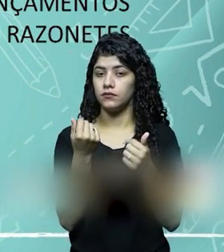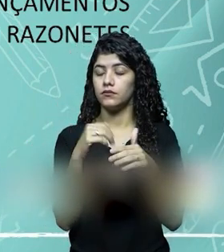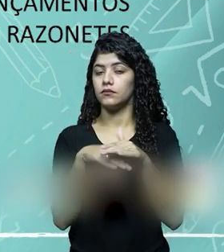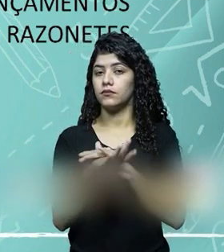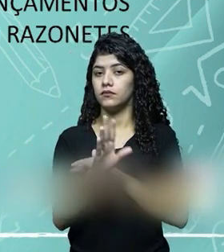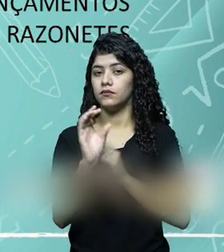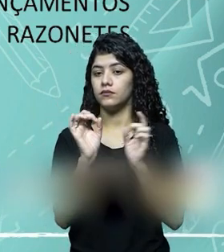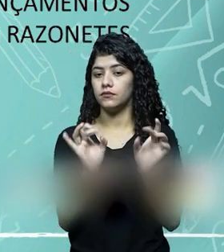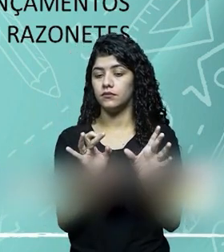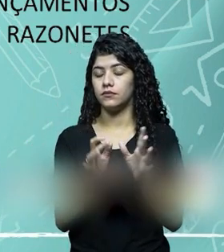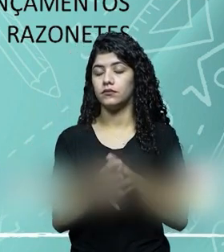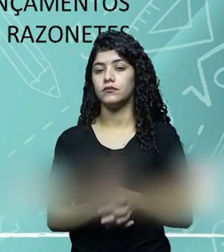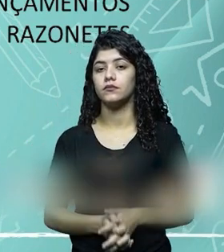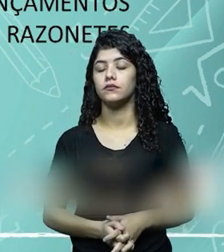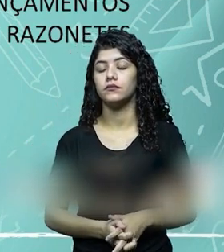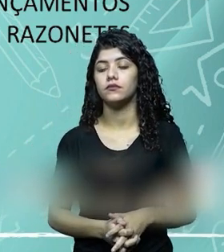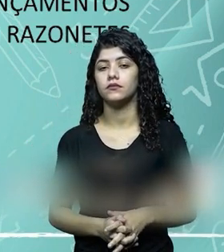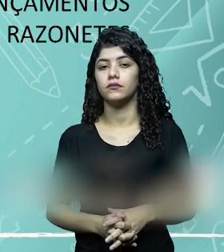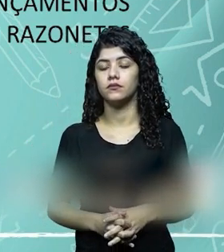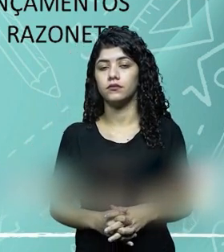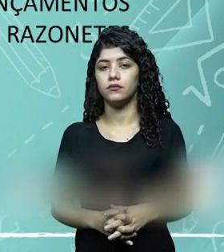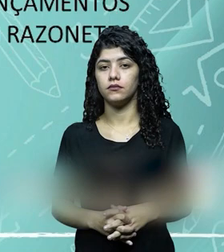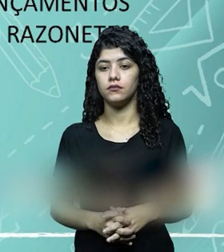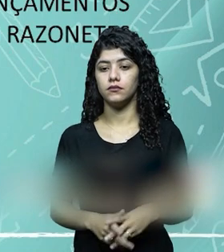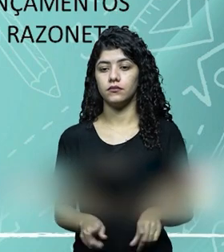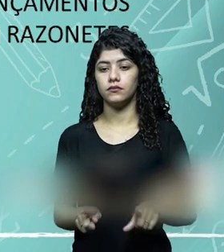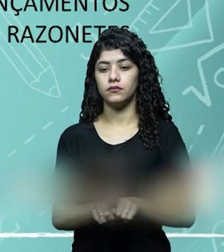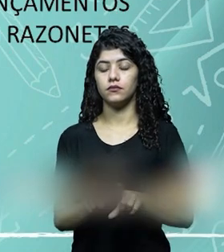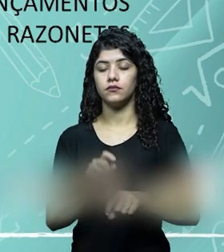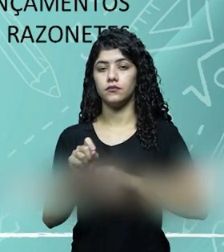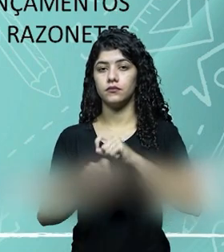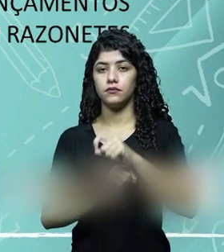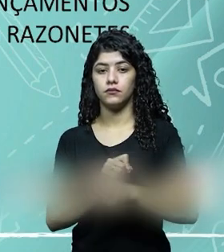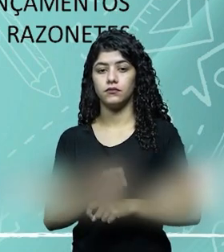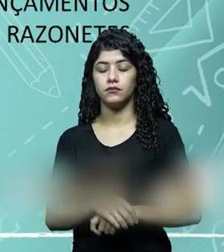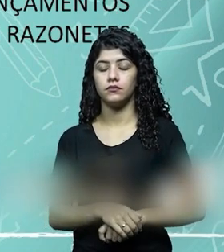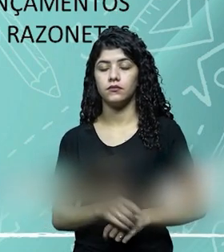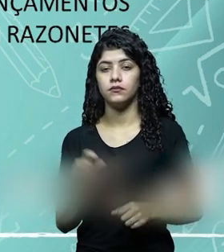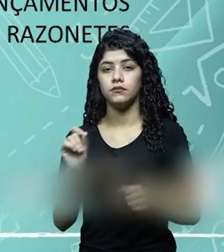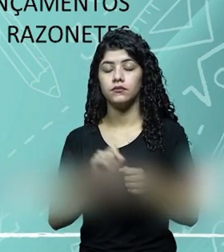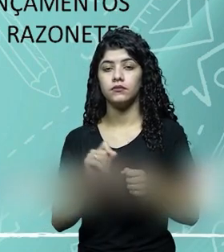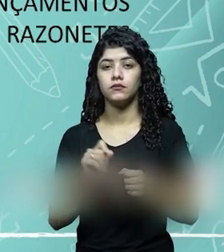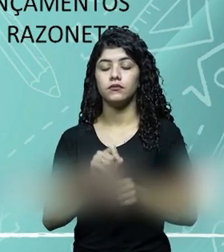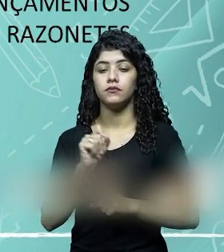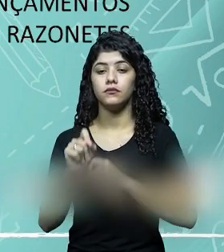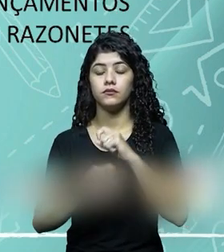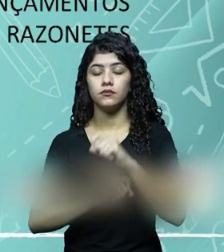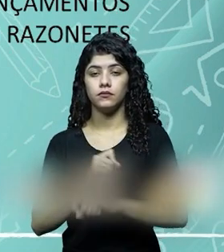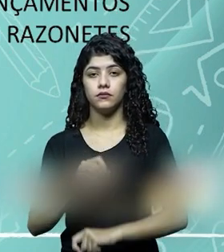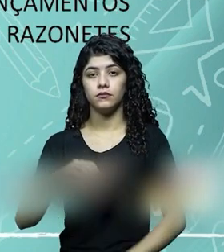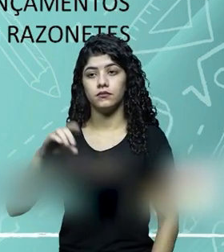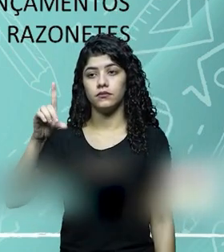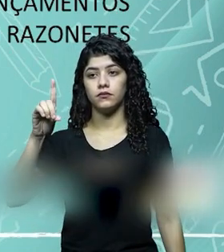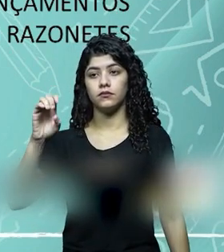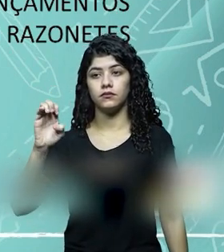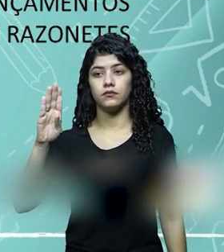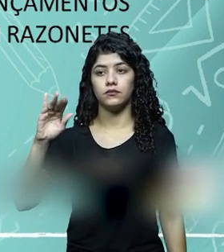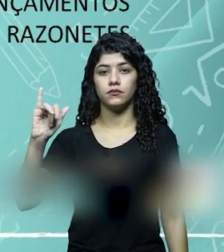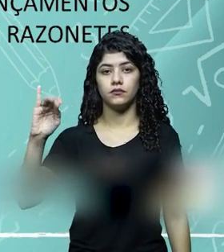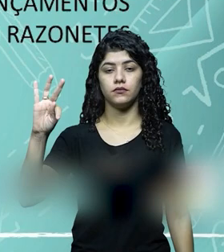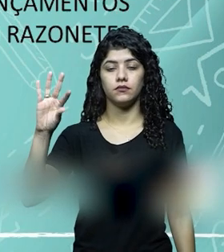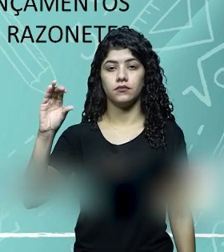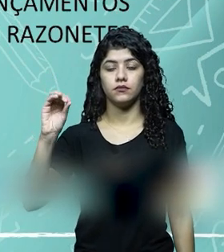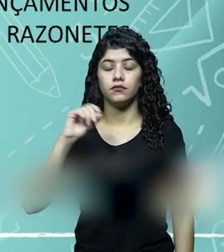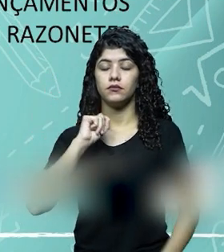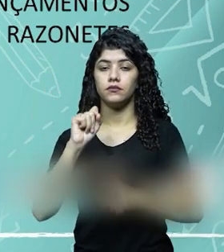aconteceu no banco, referente à venda, e as despesas operacionais, também foi feito o lançamento de débito,